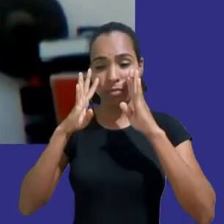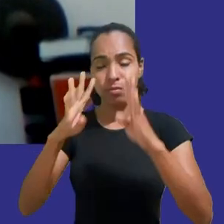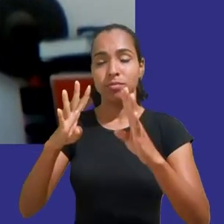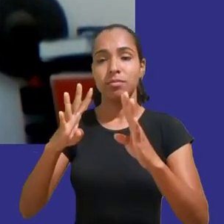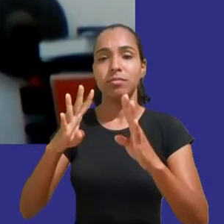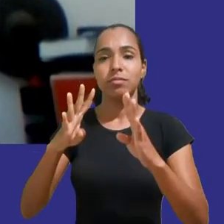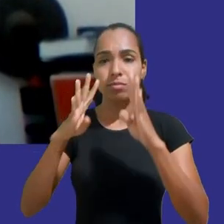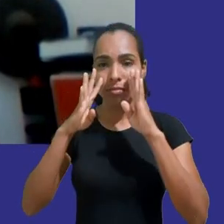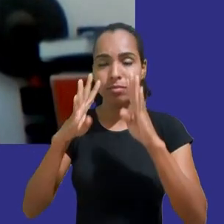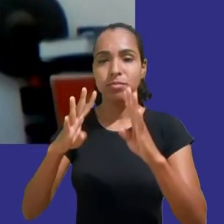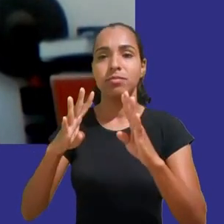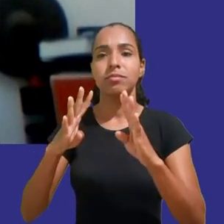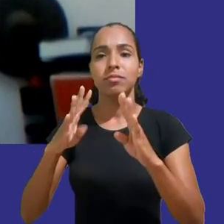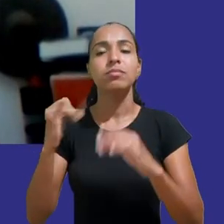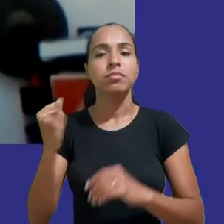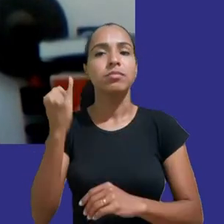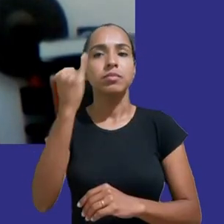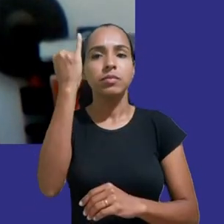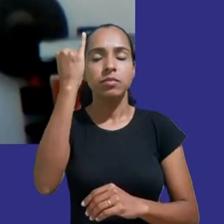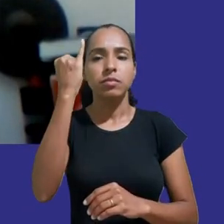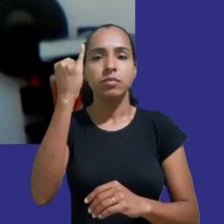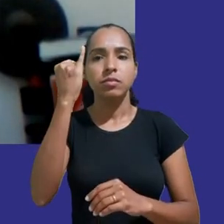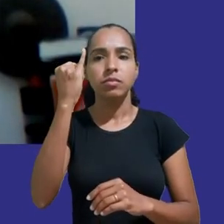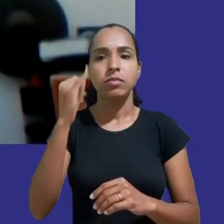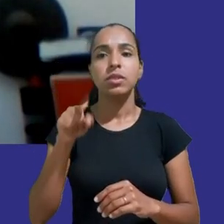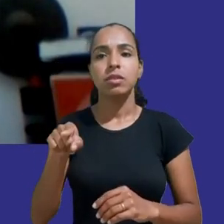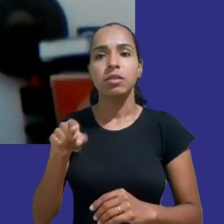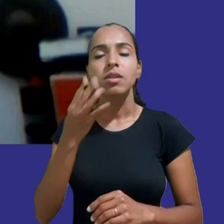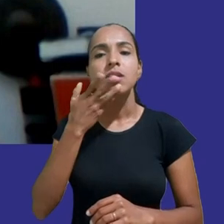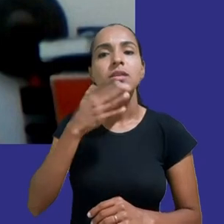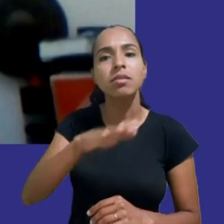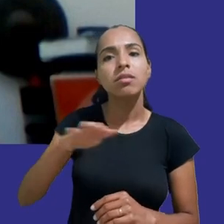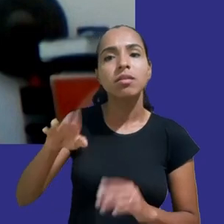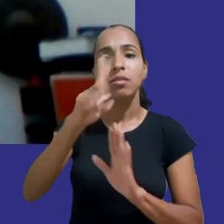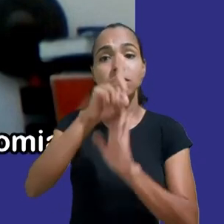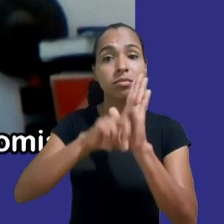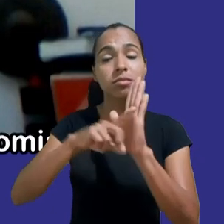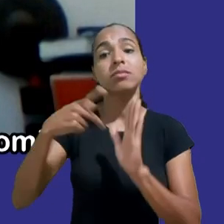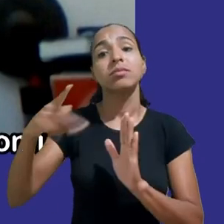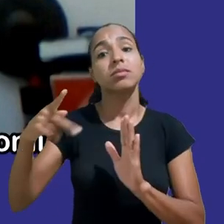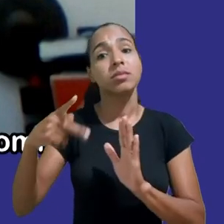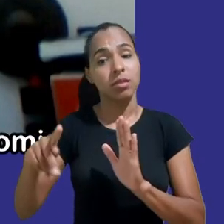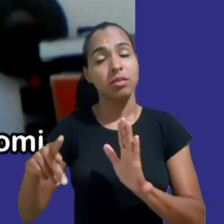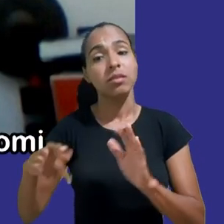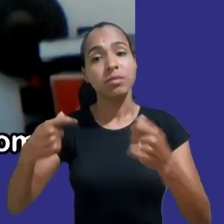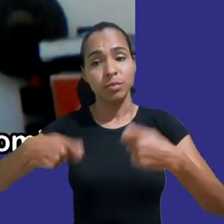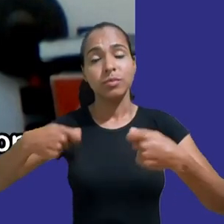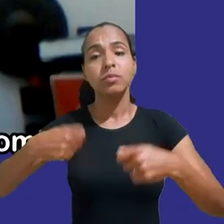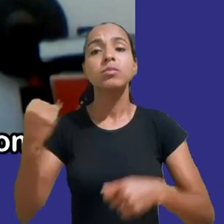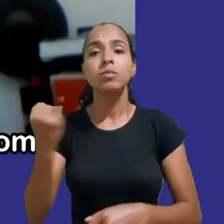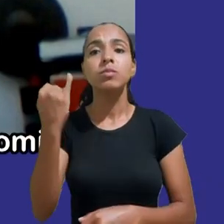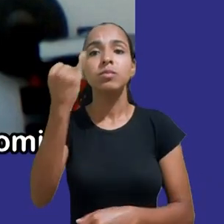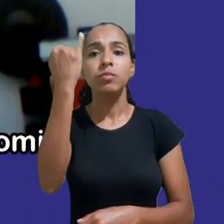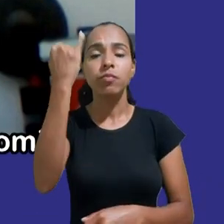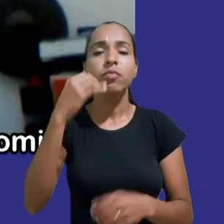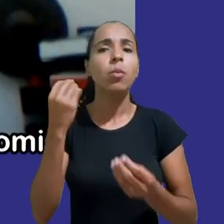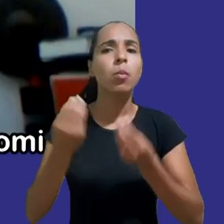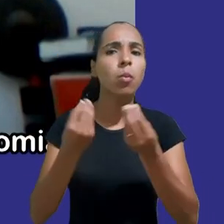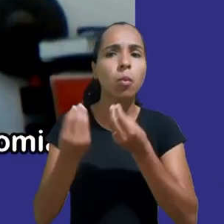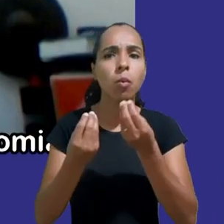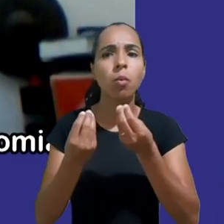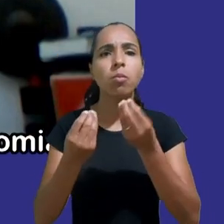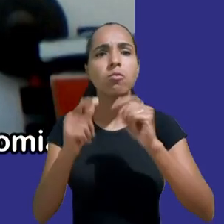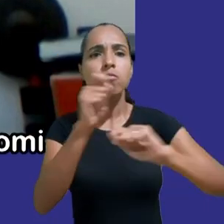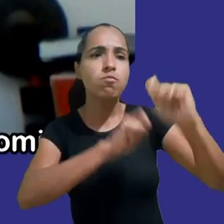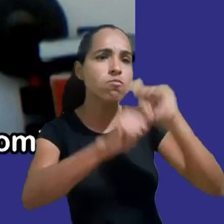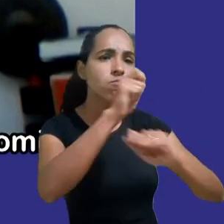digitais das crianças o que descobri na verdade como isso evidencia aspectos da economia de forma mais geral muitas